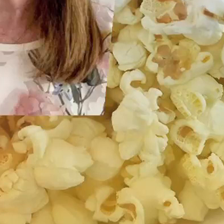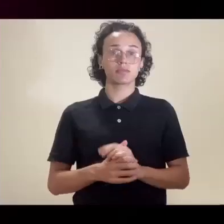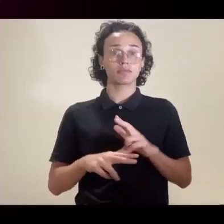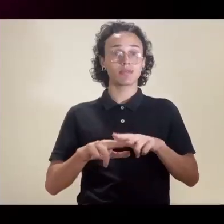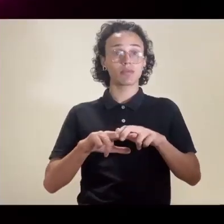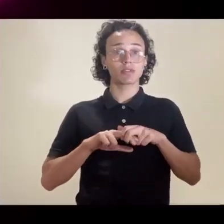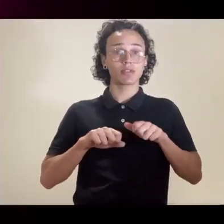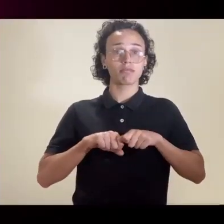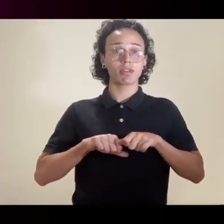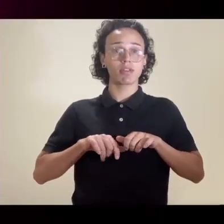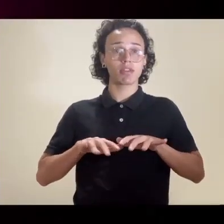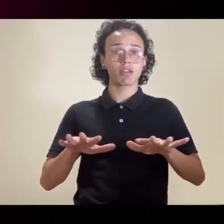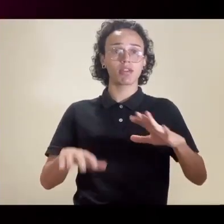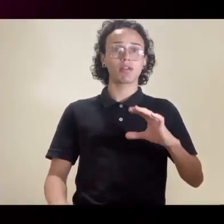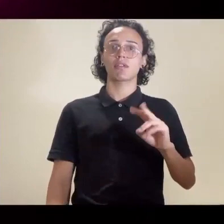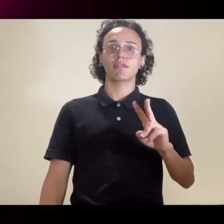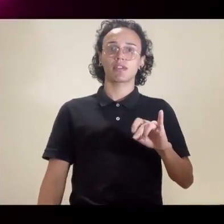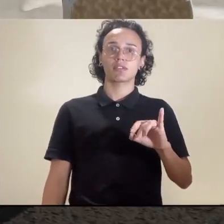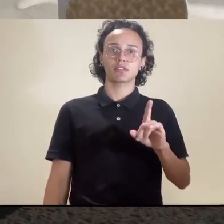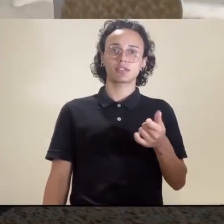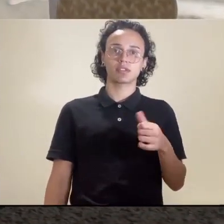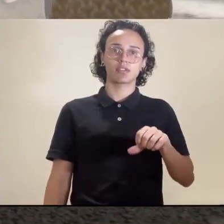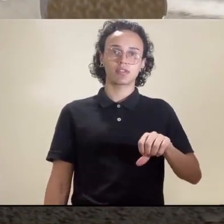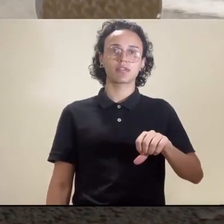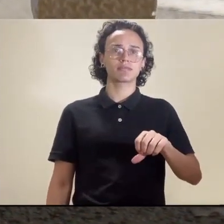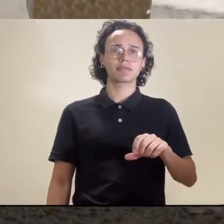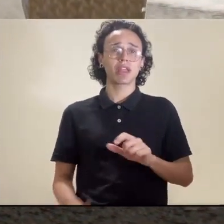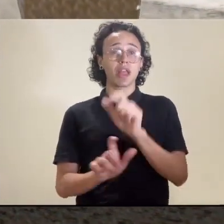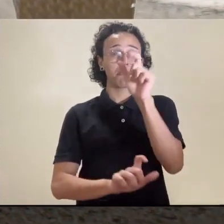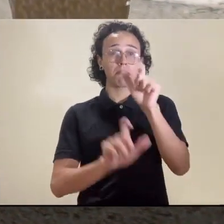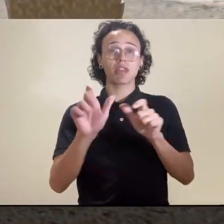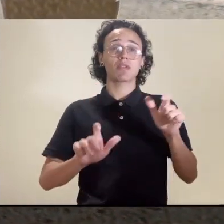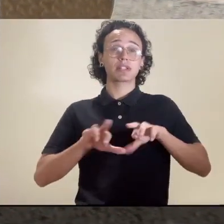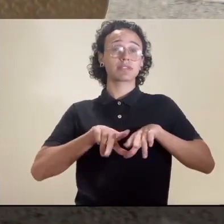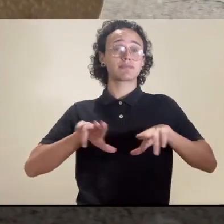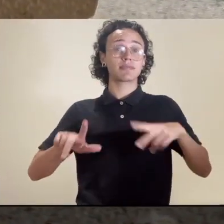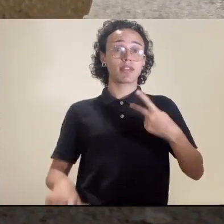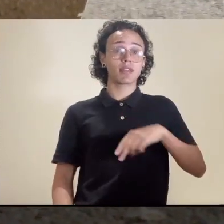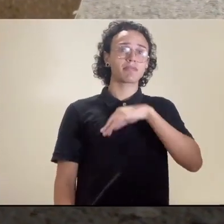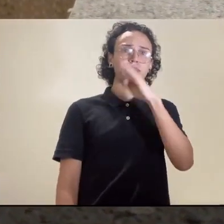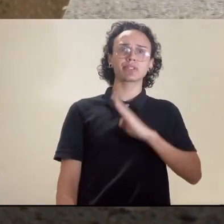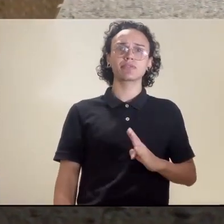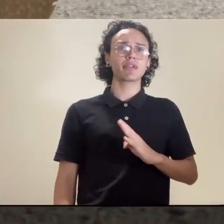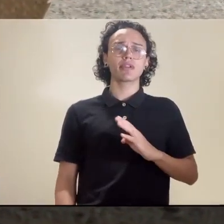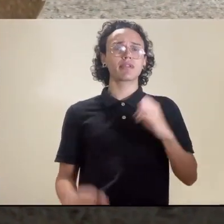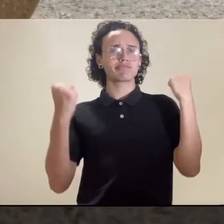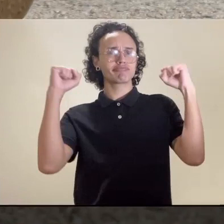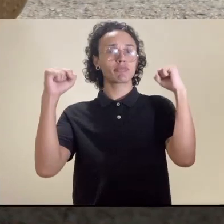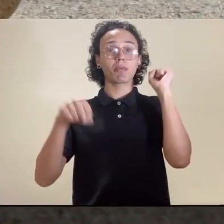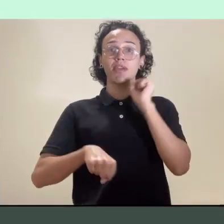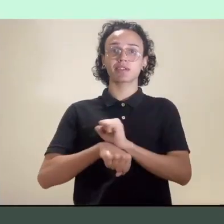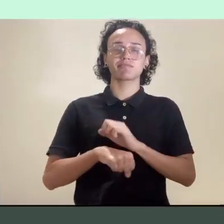Com a pandemia de Covid-19, muitas pessoas no Brasil pararam de realizar atividades físicas.